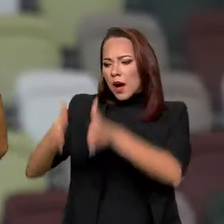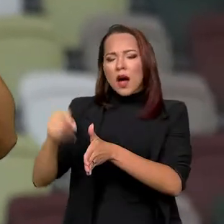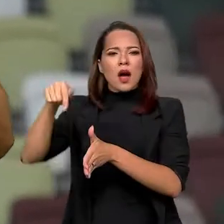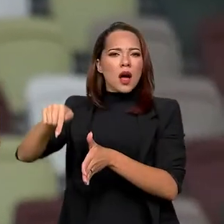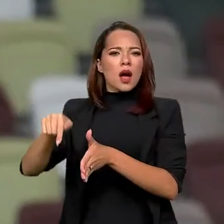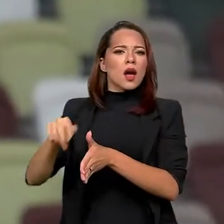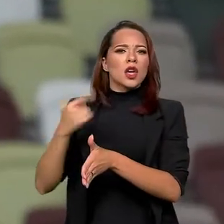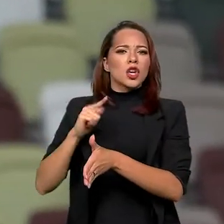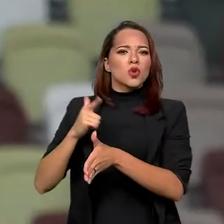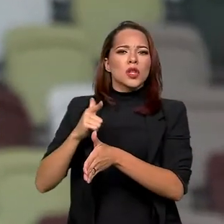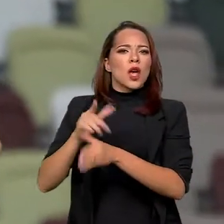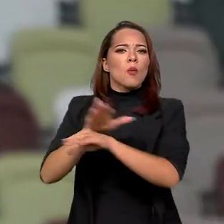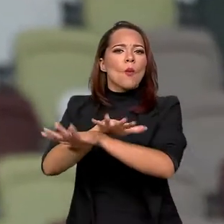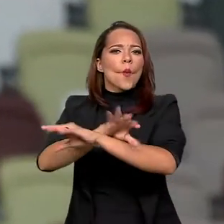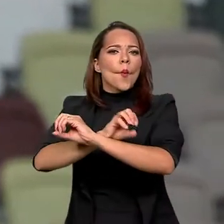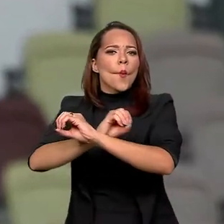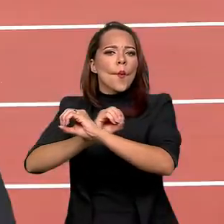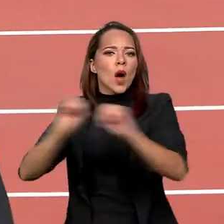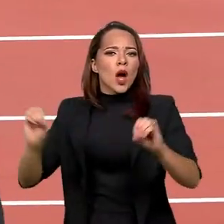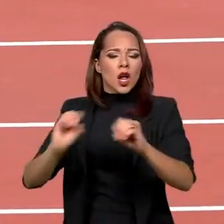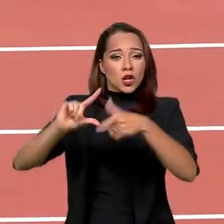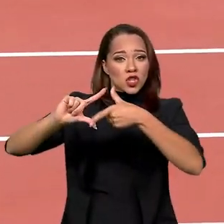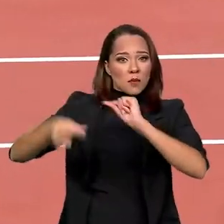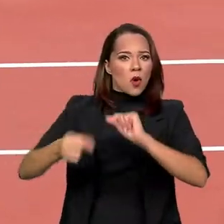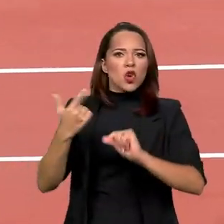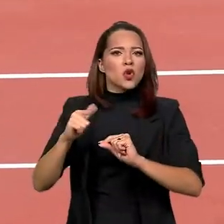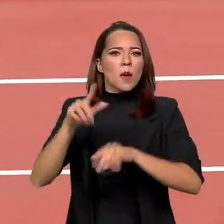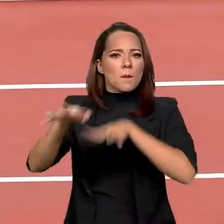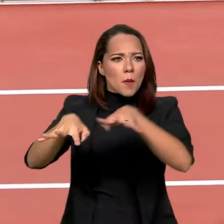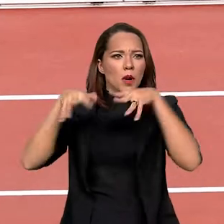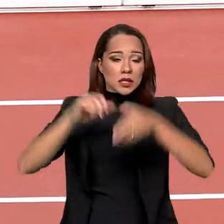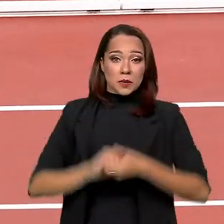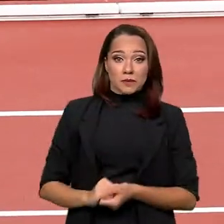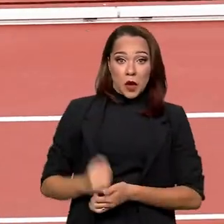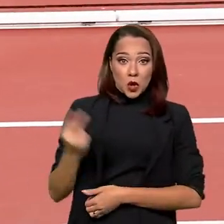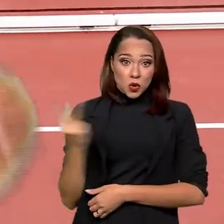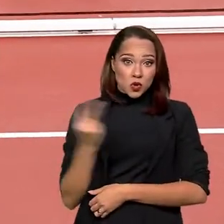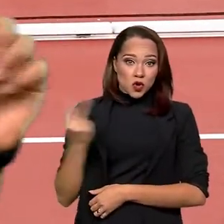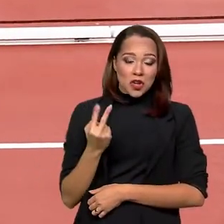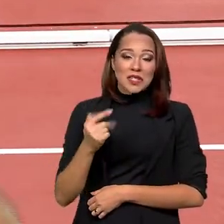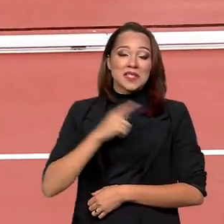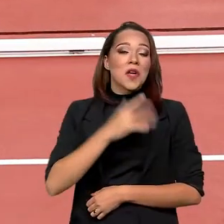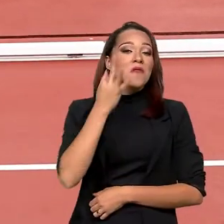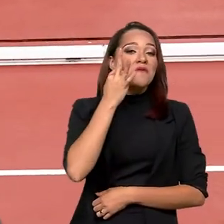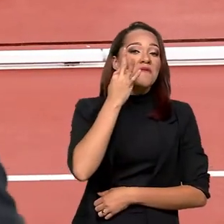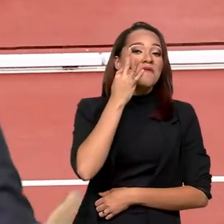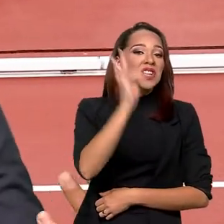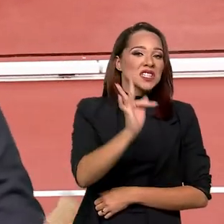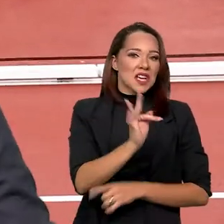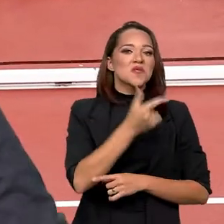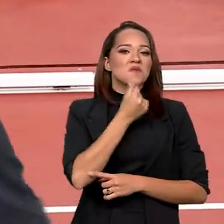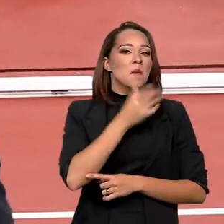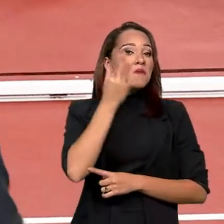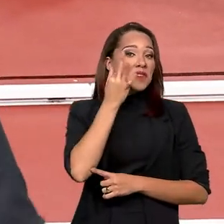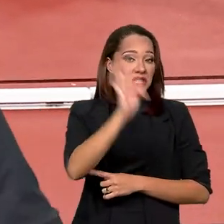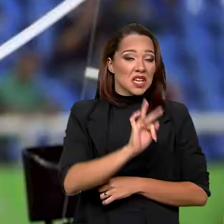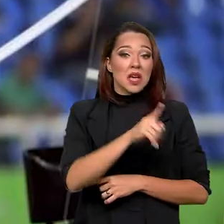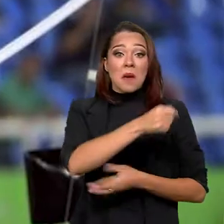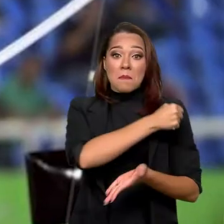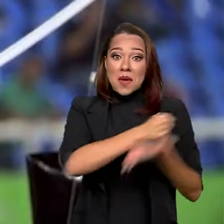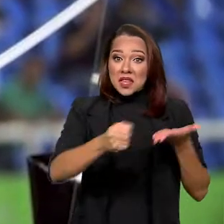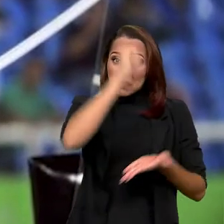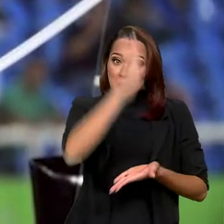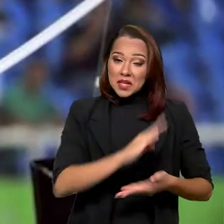Na Olimpíada agora de Tóquio, sem público. Nos dois casos tem o francês Hanol Lavleny perdendo pro brasileiro.